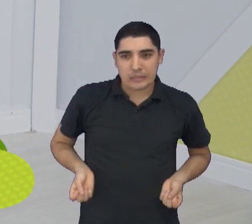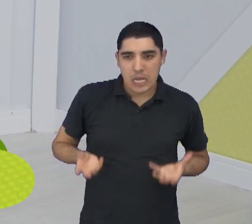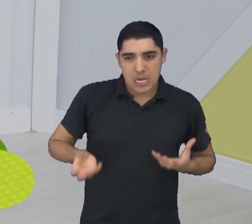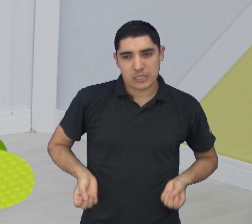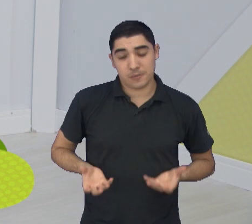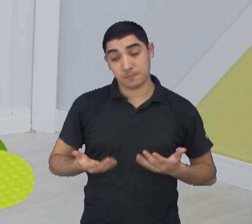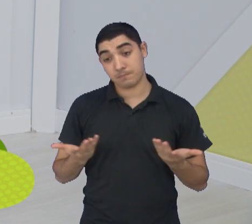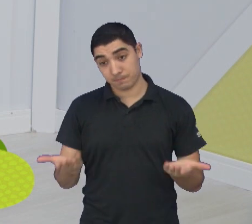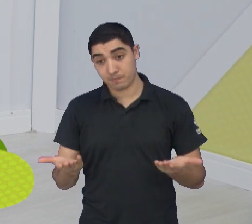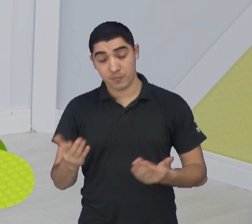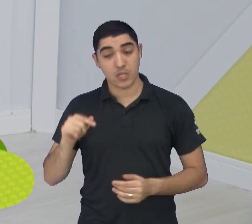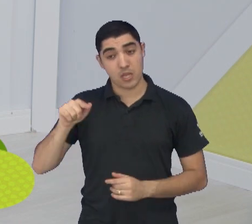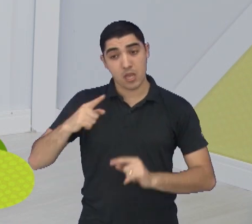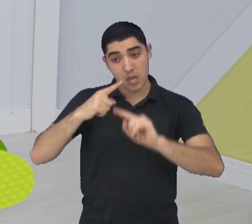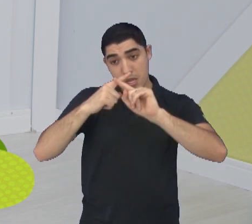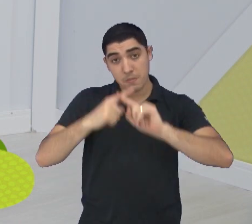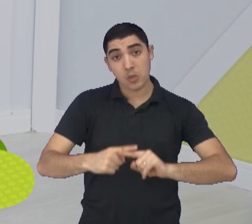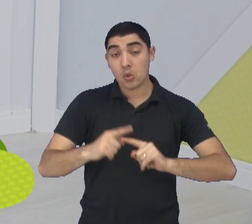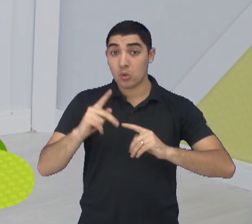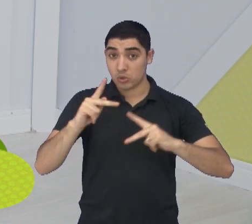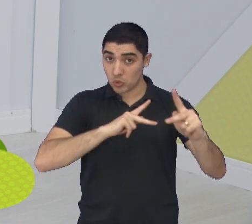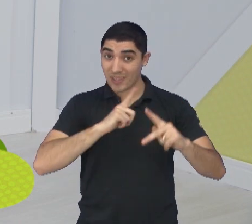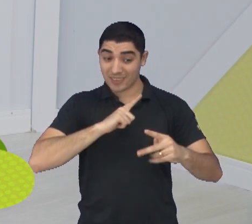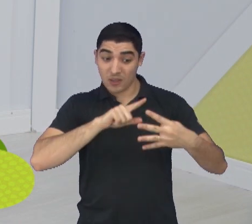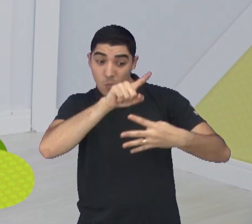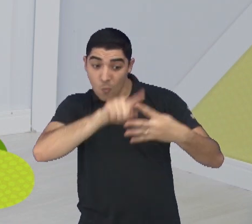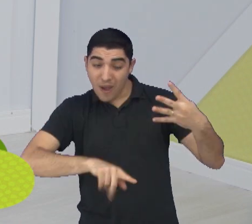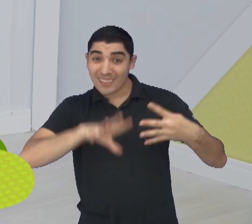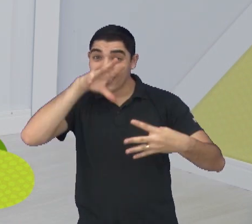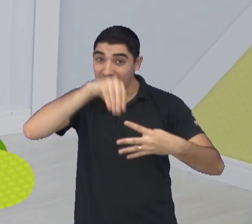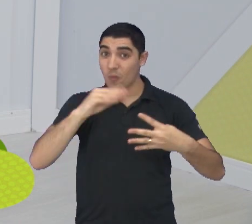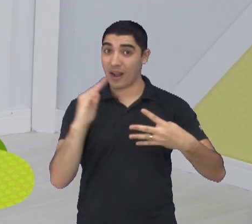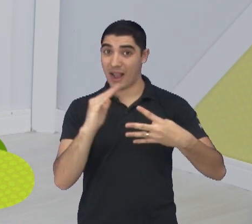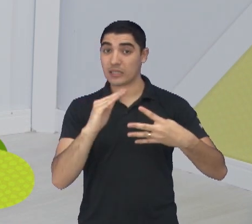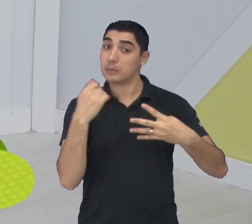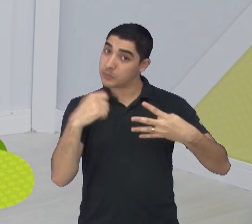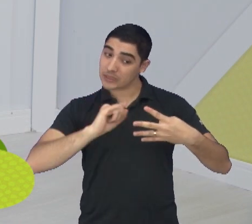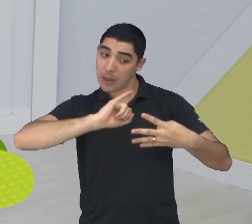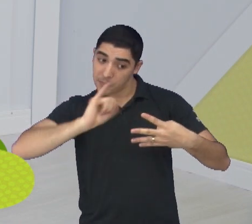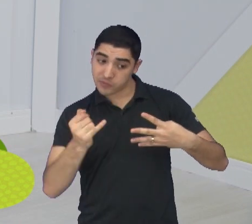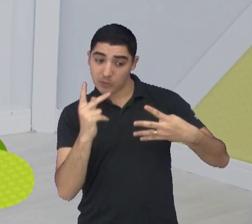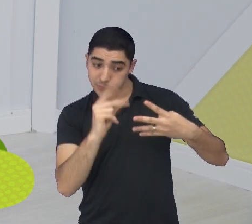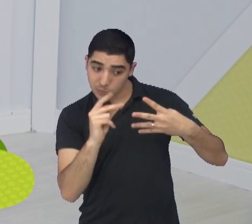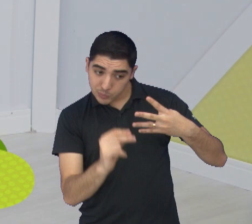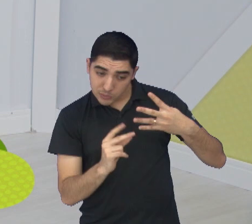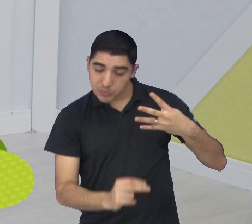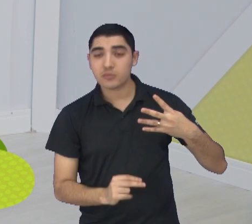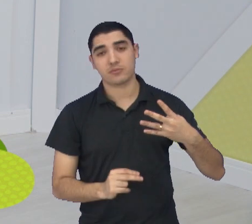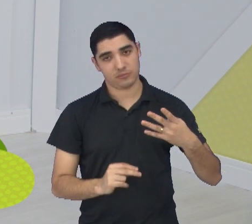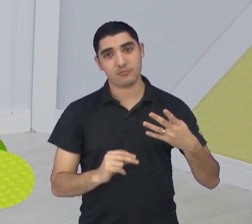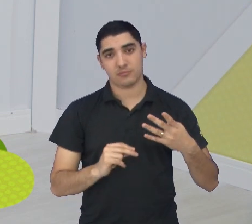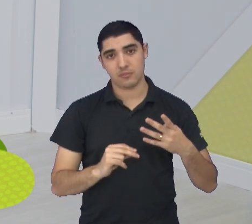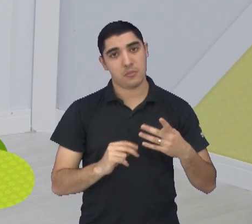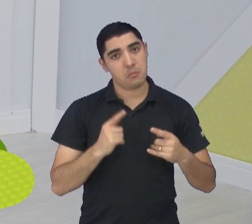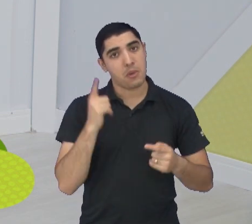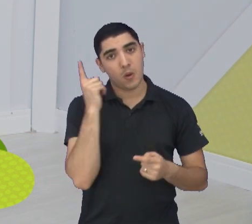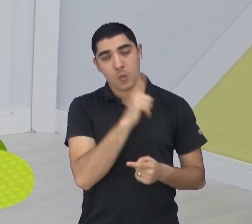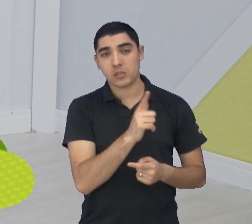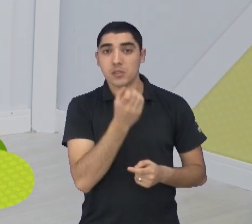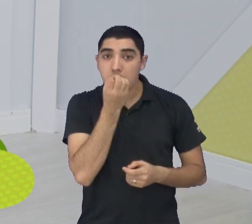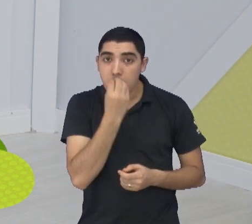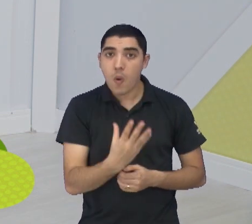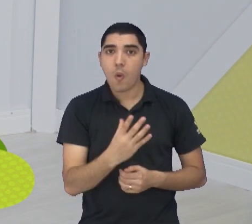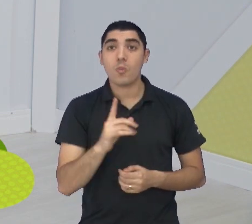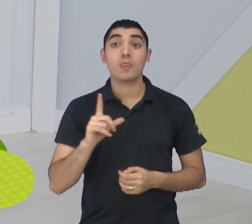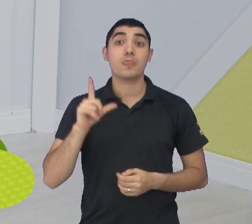é o campeonato. São José tem quatro jogos em casa, tem que aproveitar esses jogos em casa para poder fazer o bom resultado.